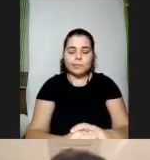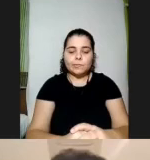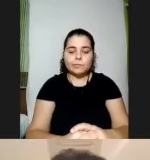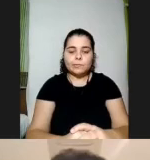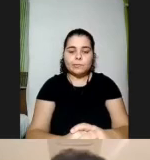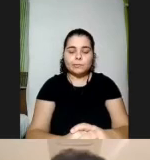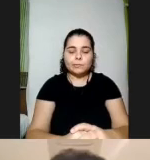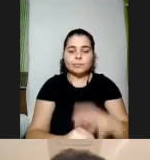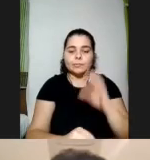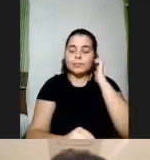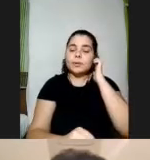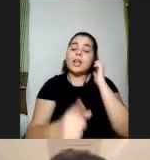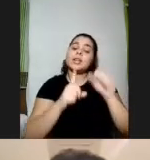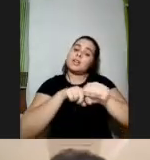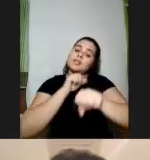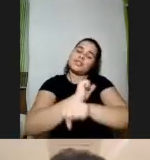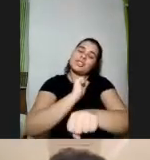bom enquanto ninguém fala